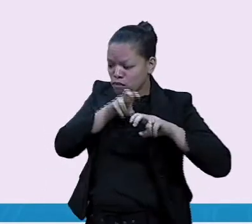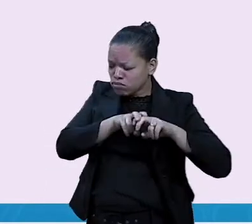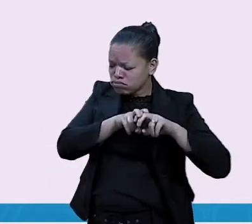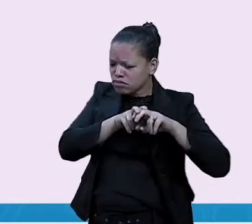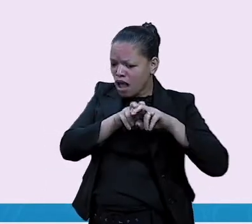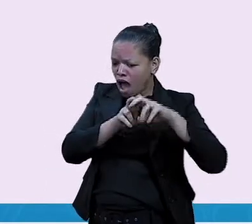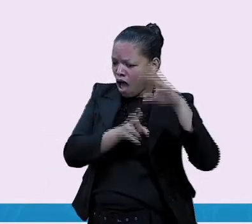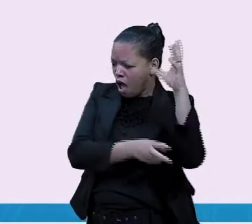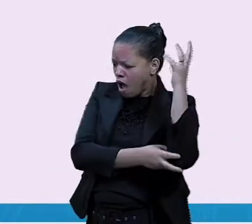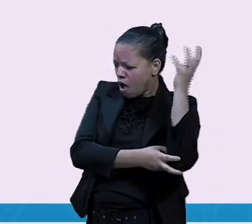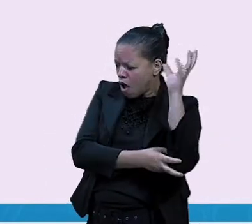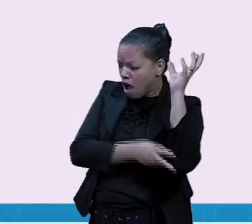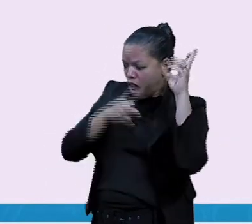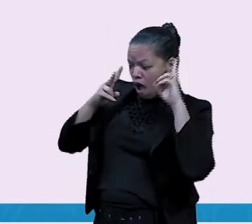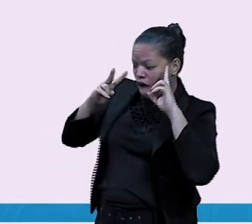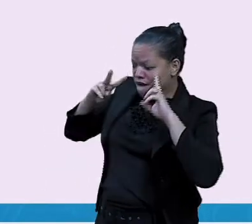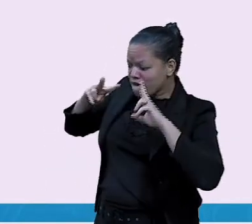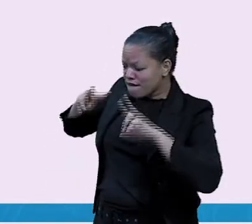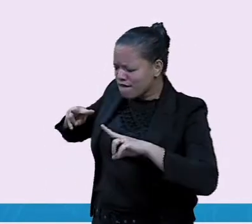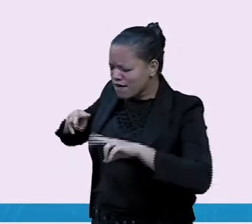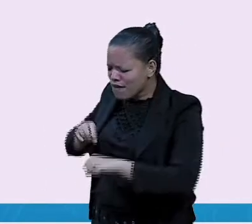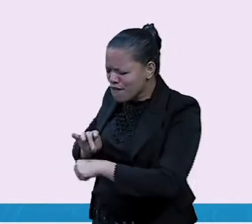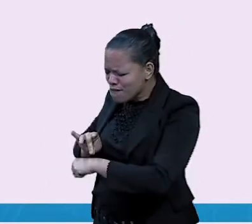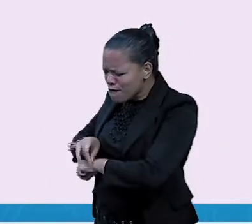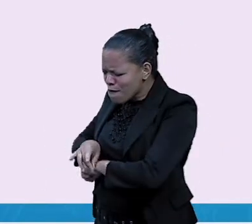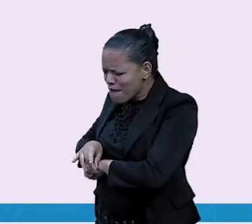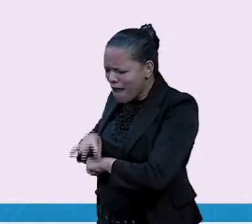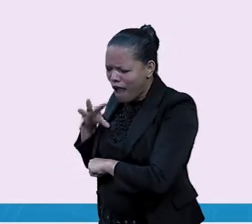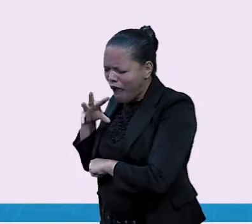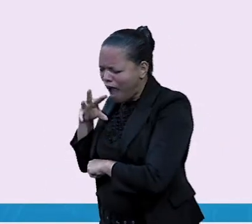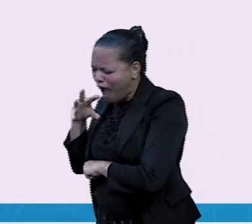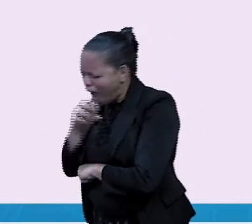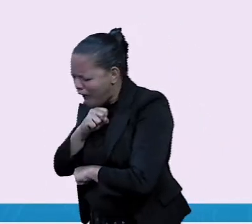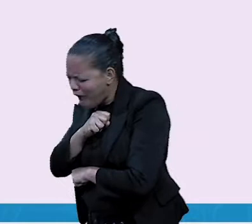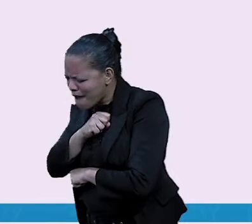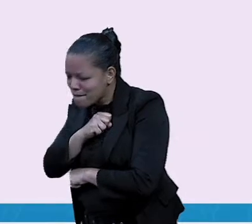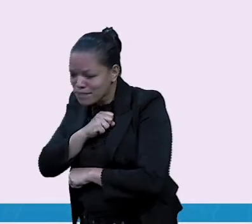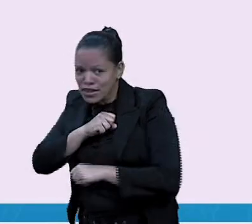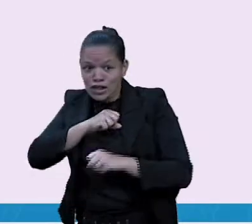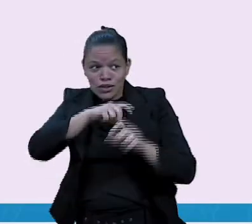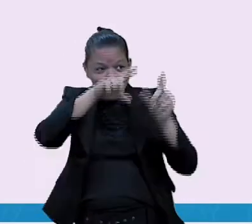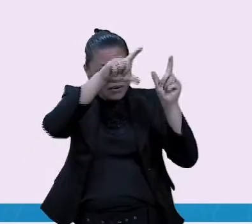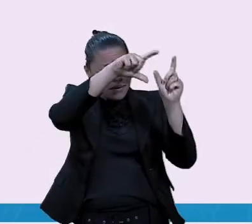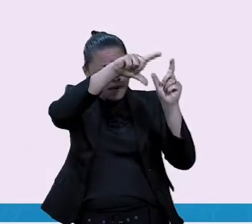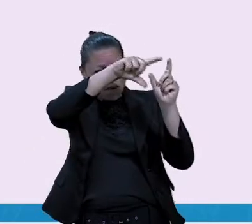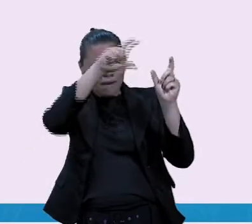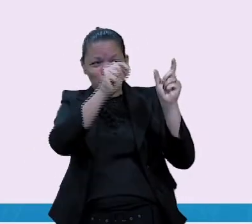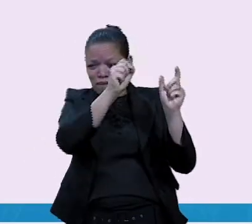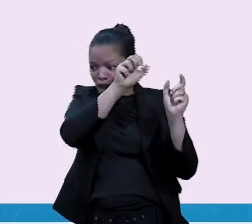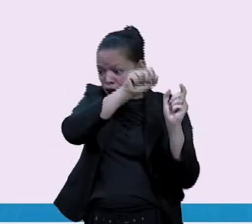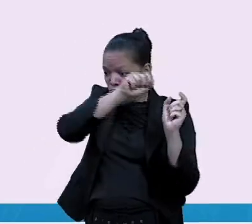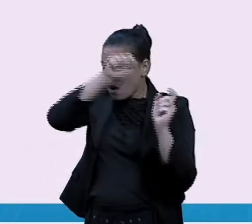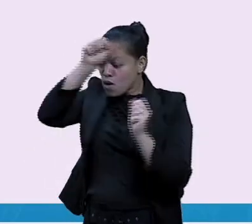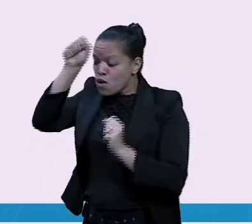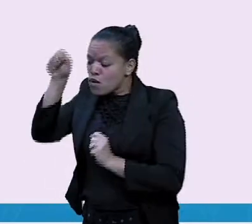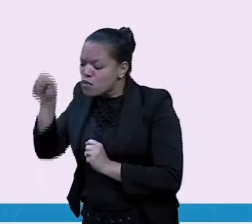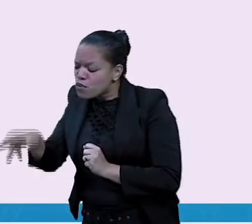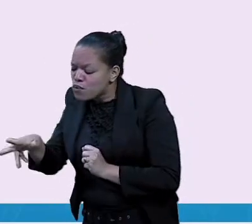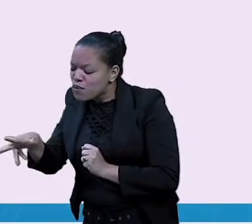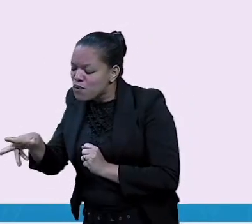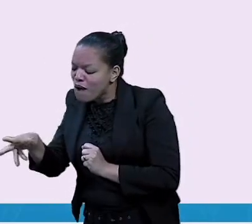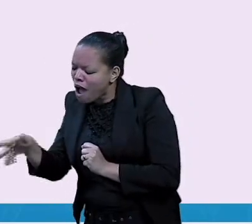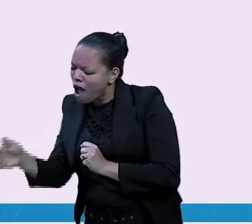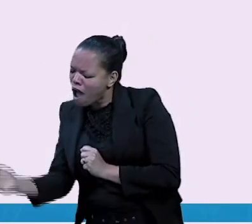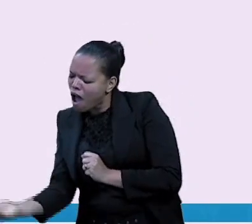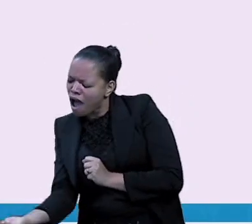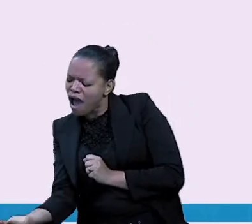viu a formiga em perigo. Rapidamente, arrancou uma folha de árvore e deixou-a cair no